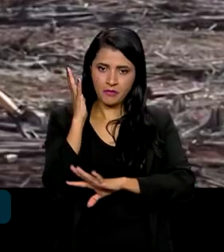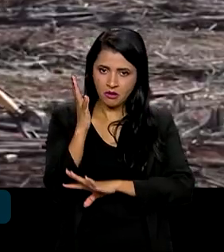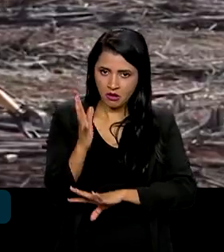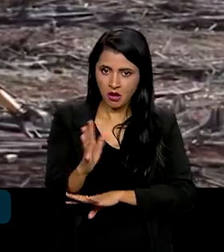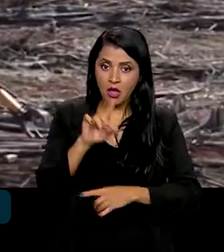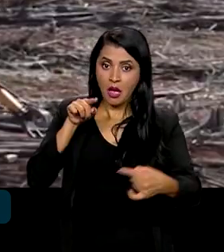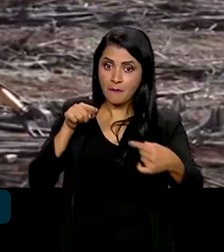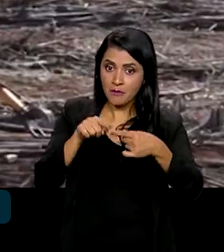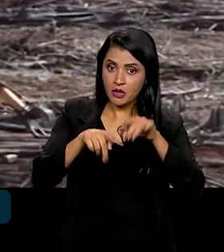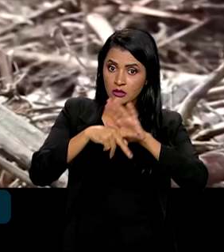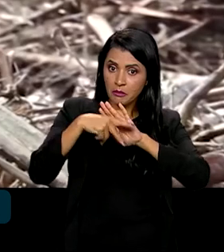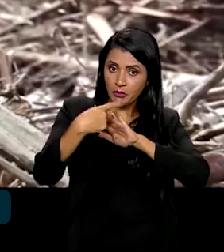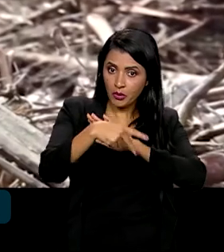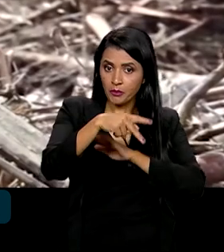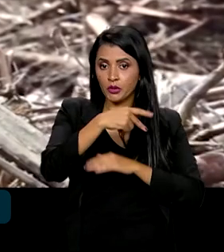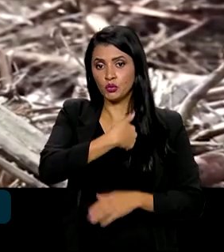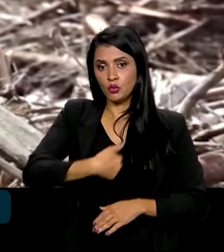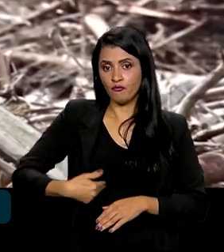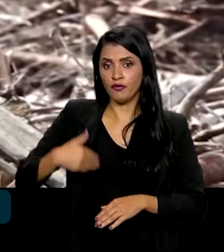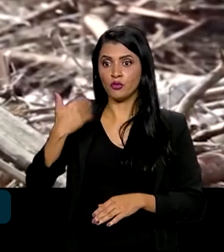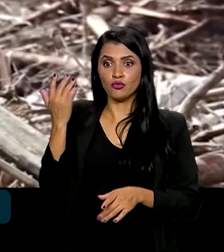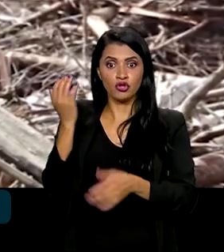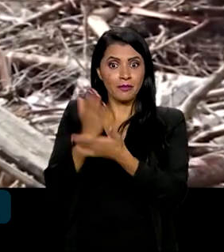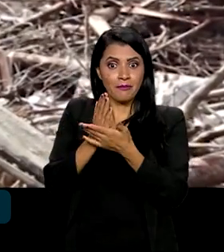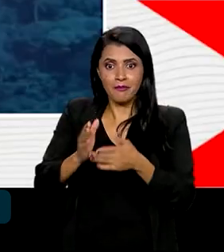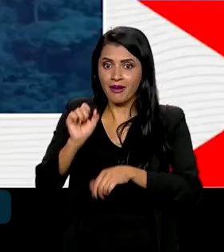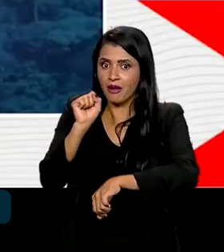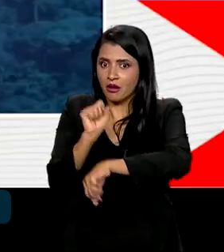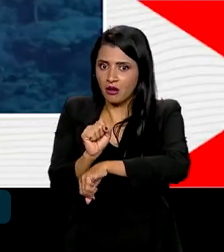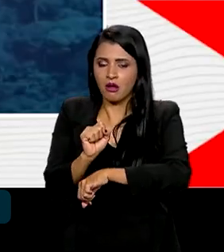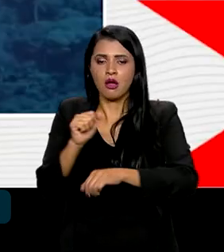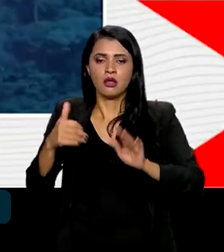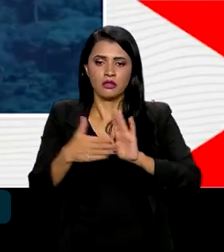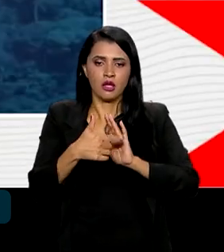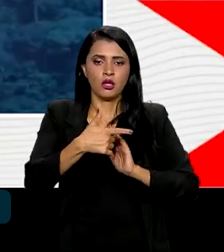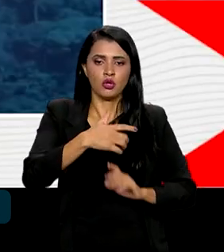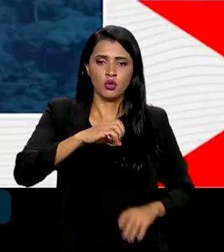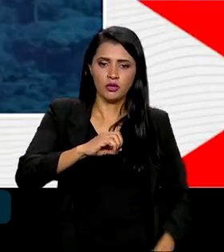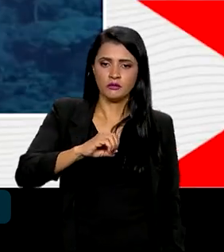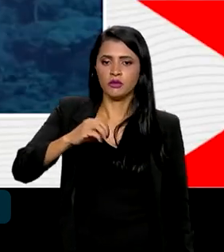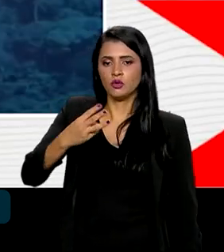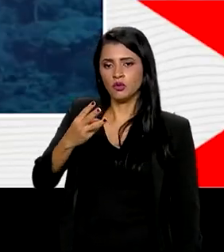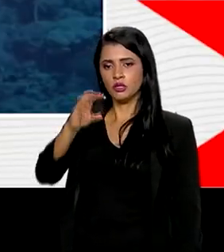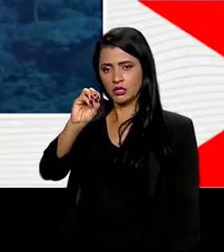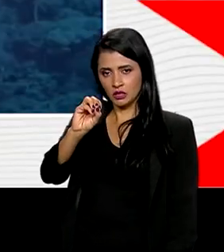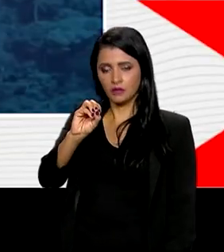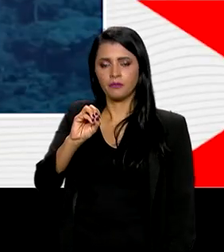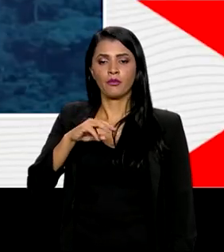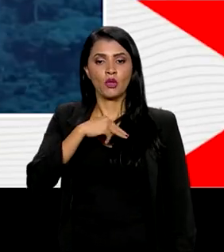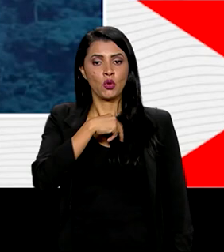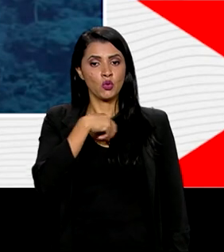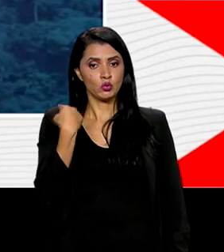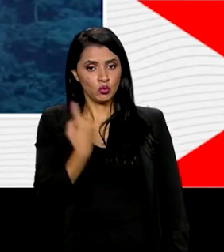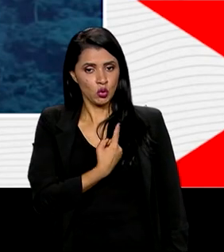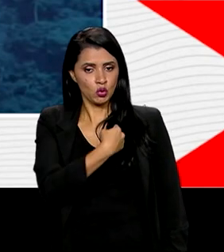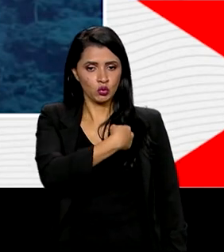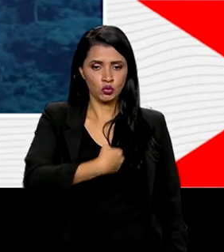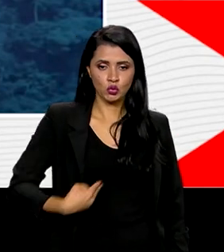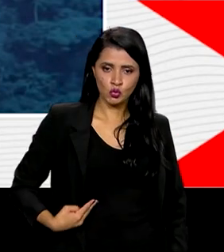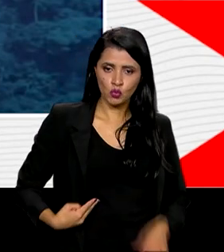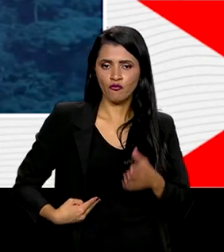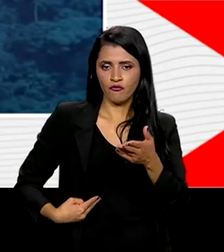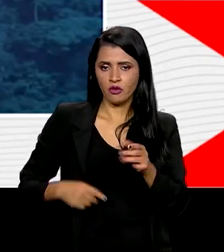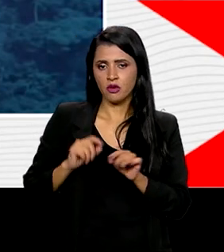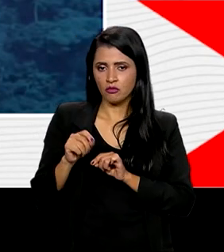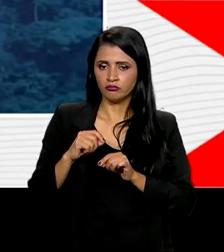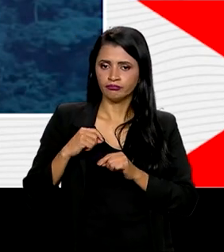meta do governo brasileiro de zerá-lo até 2030. O nosso governo, desde que assumiu, tem trabalhado